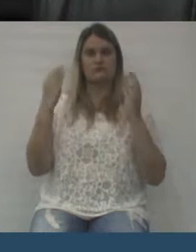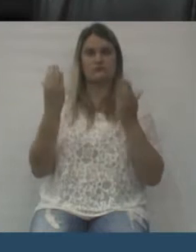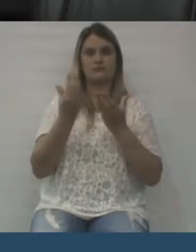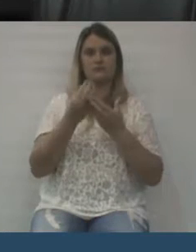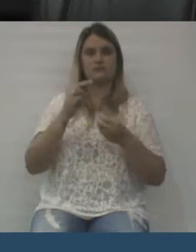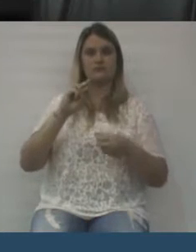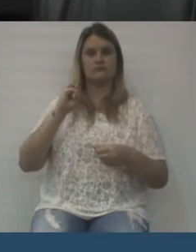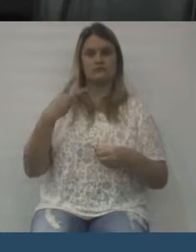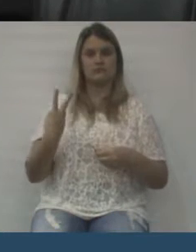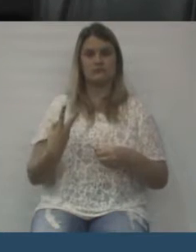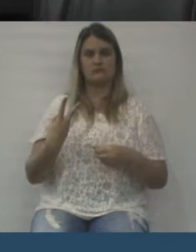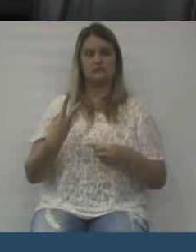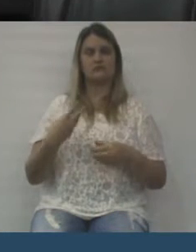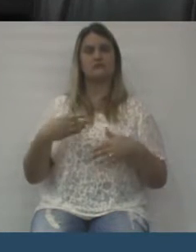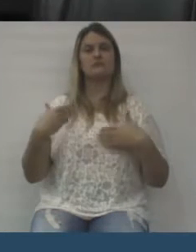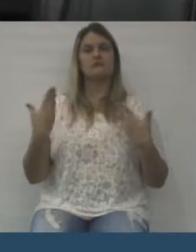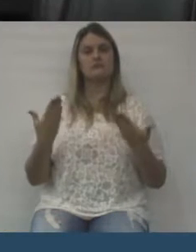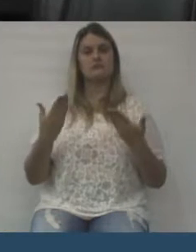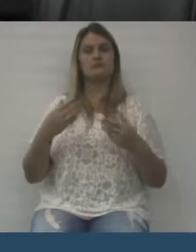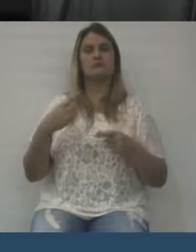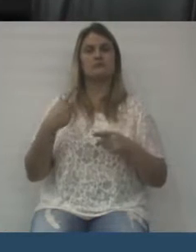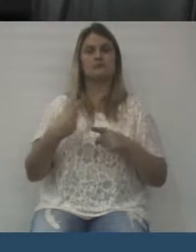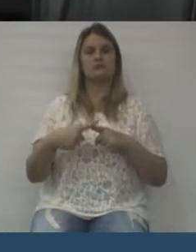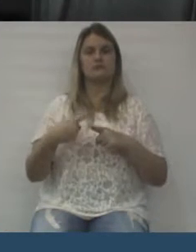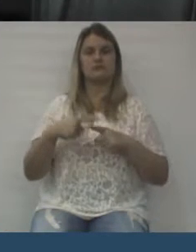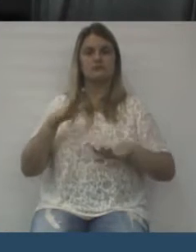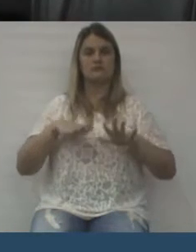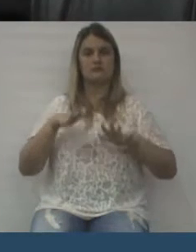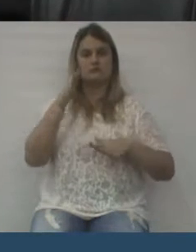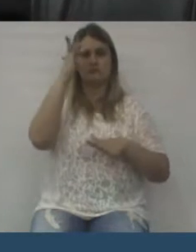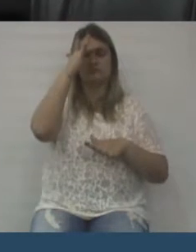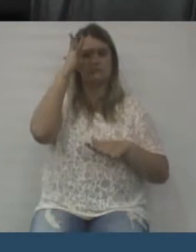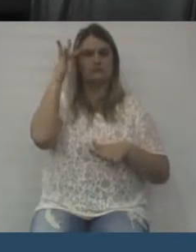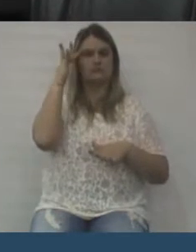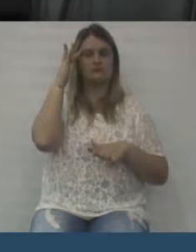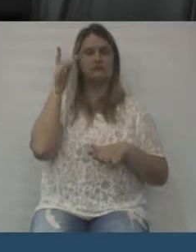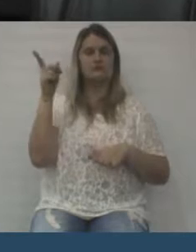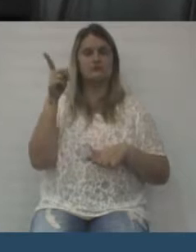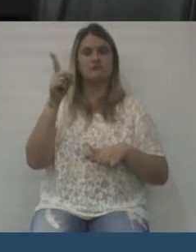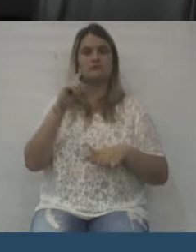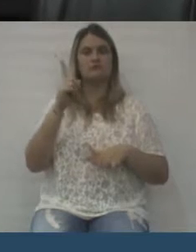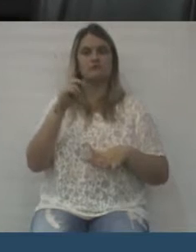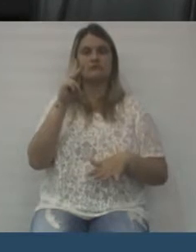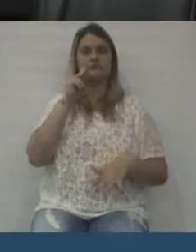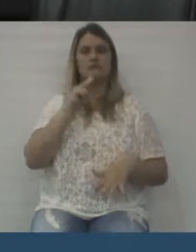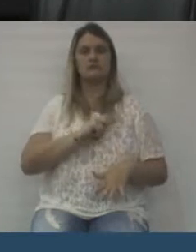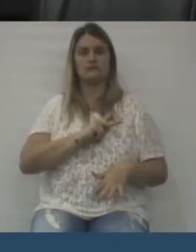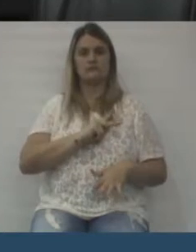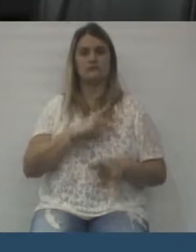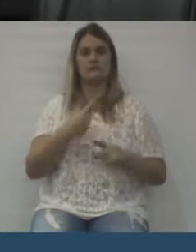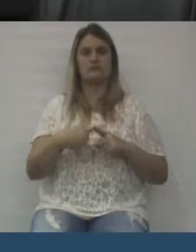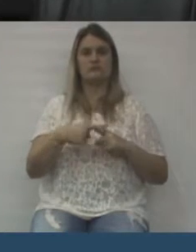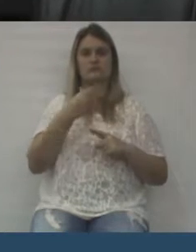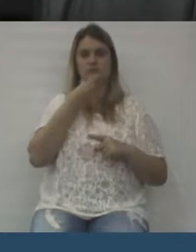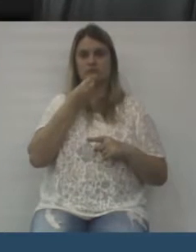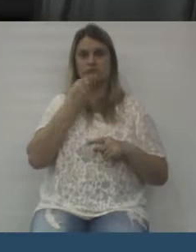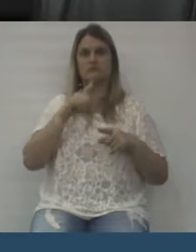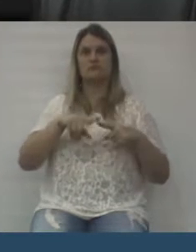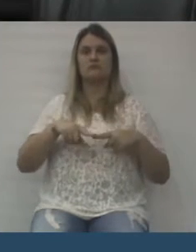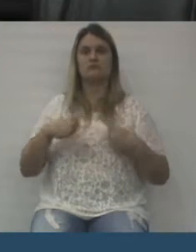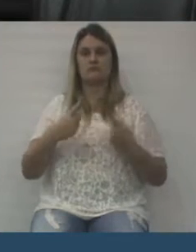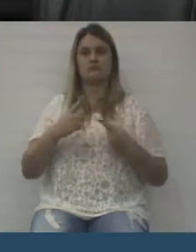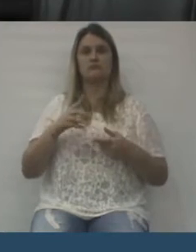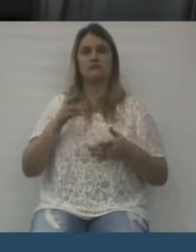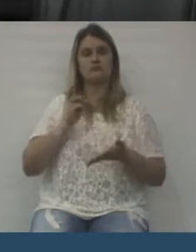Câmara de Vereadores e talvez por muitas pessoas você talvez não será reconhecido pelos homens,